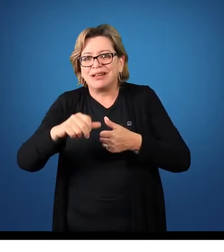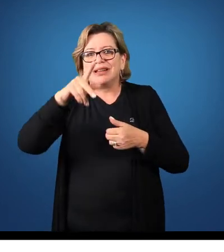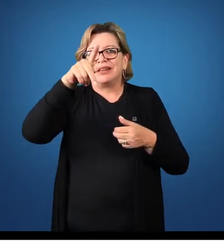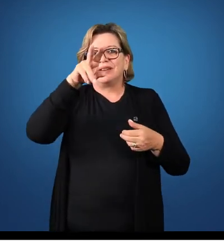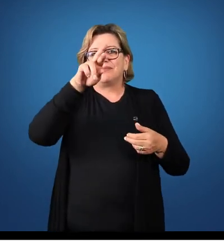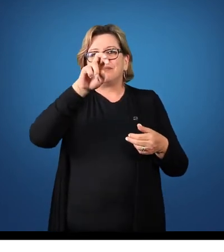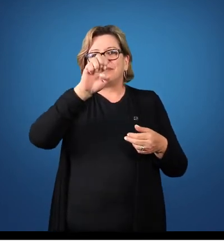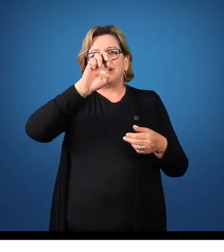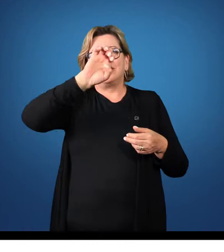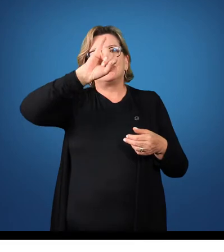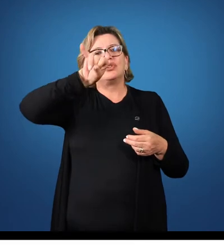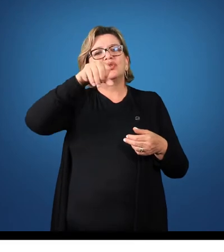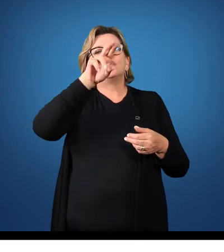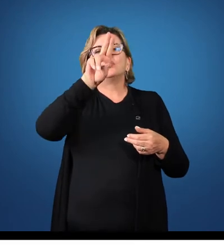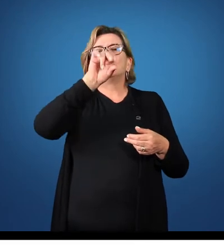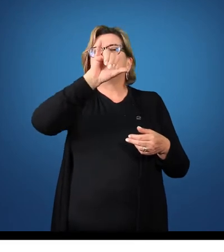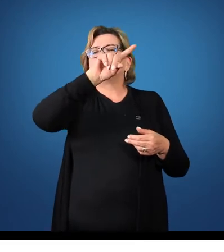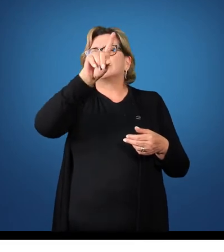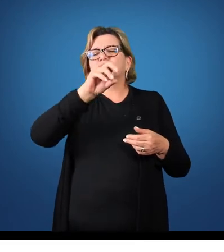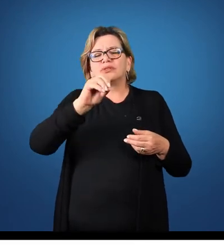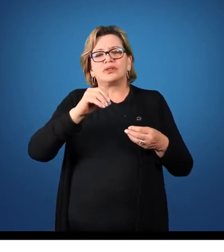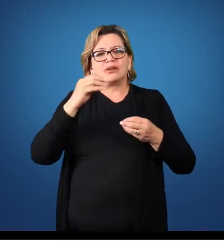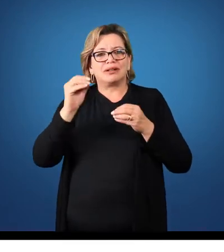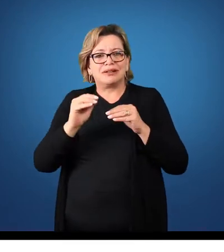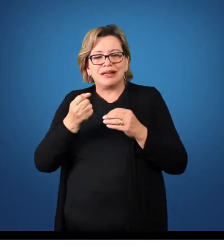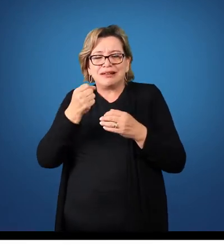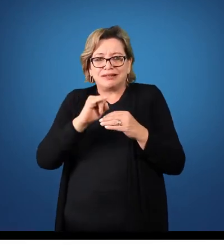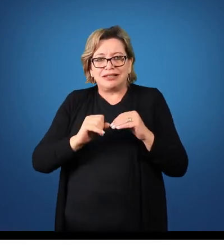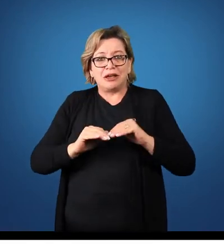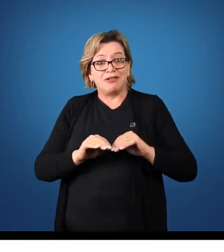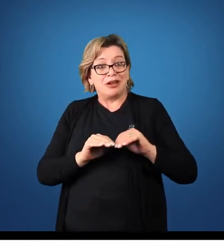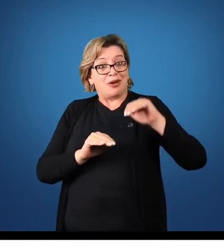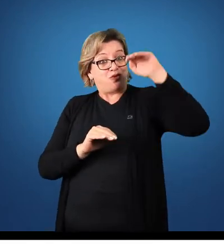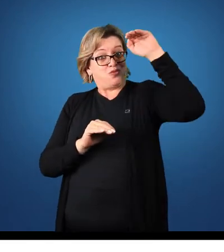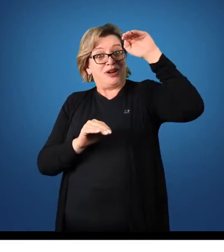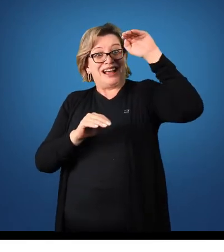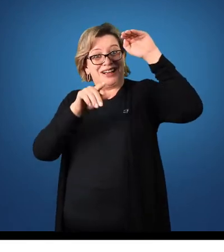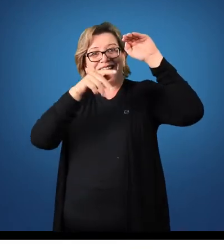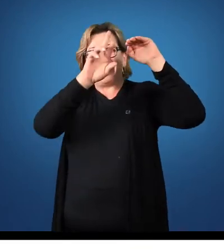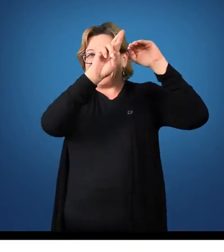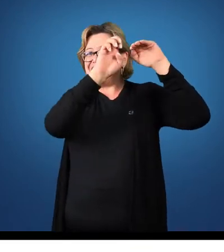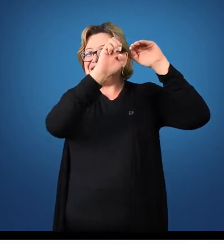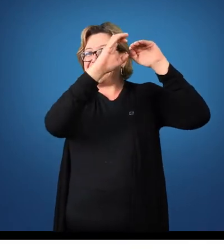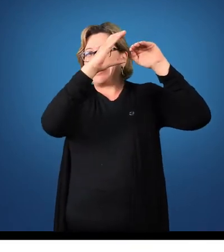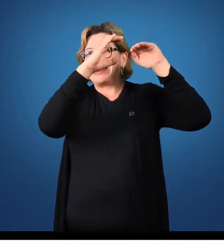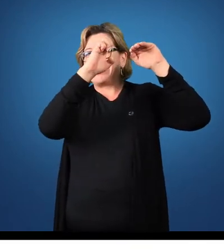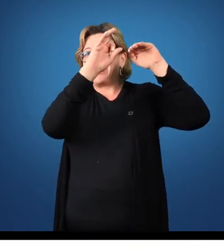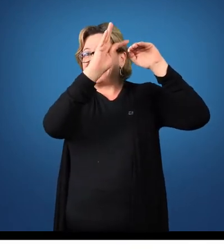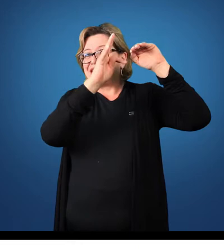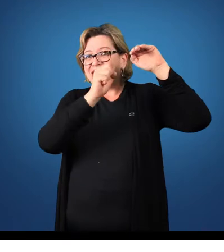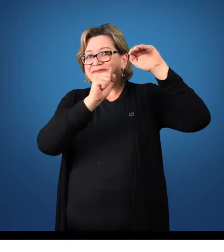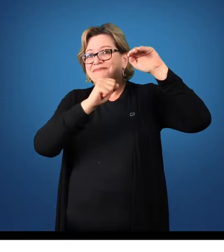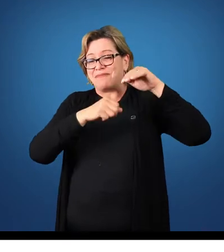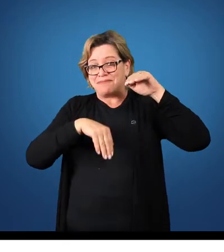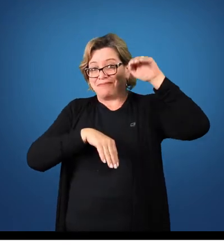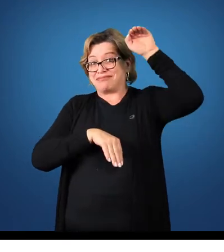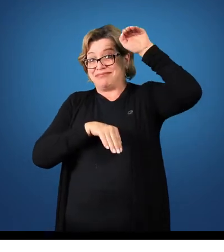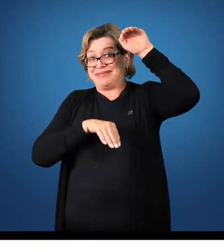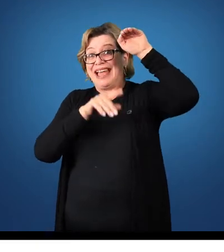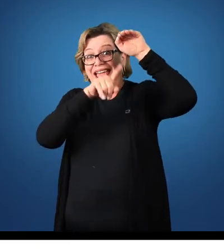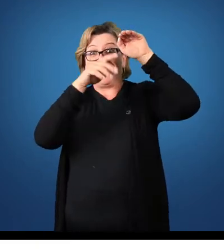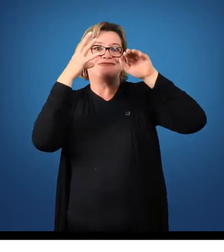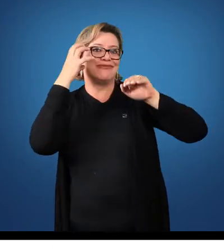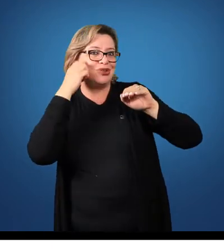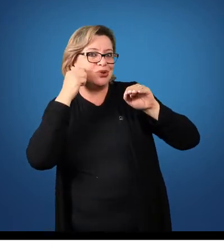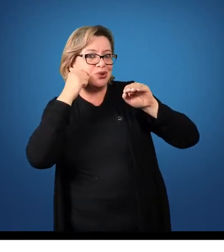prejuízo quando as despesas e custos forem maiores que as receitas. Obviamente existe uma possibilidade de um resultado